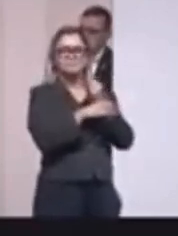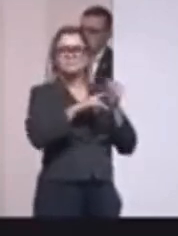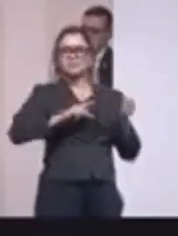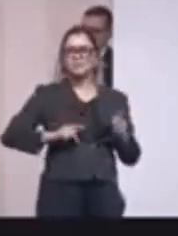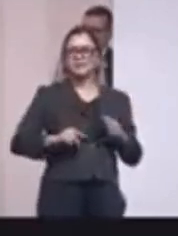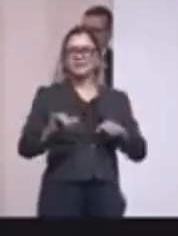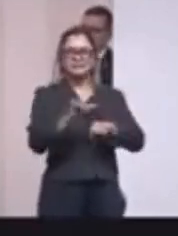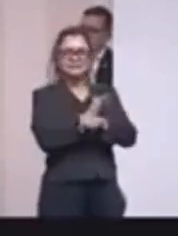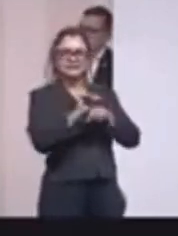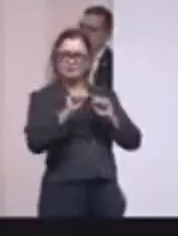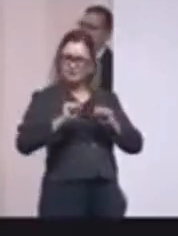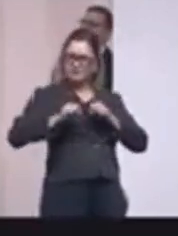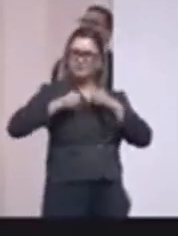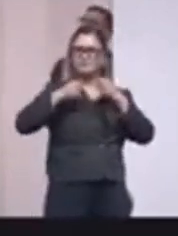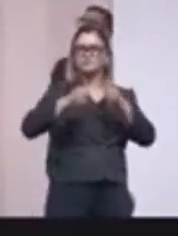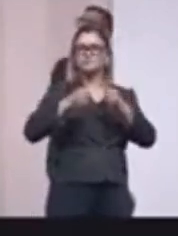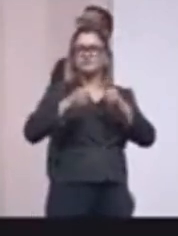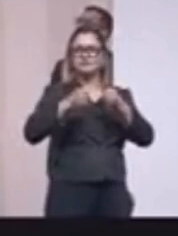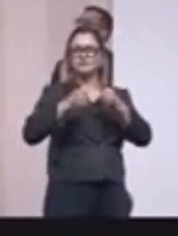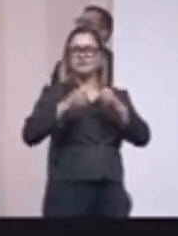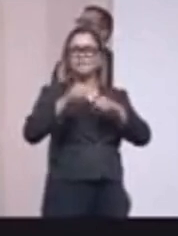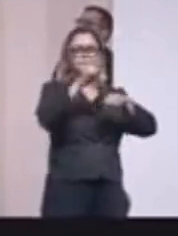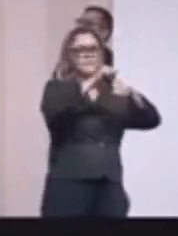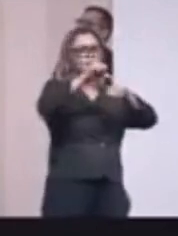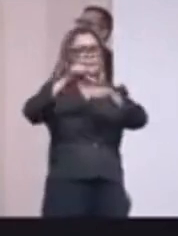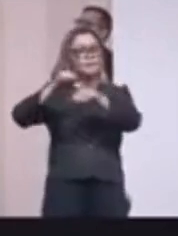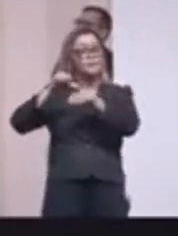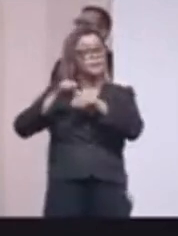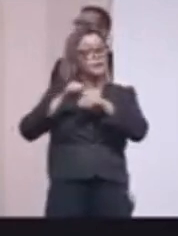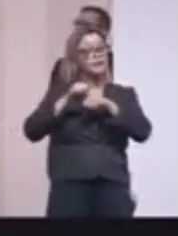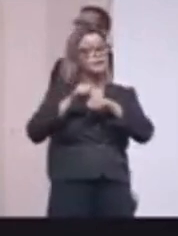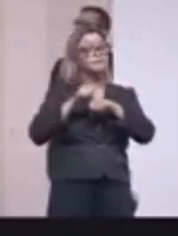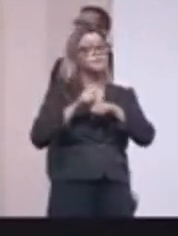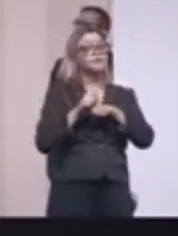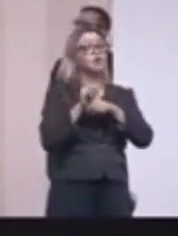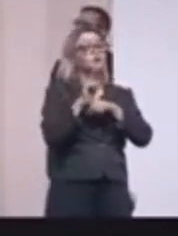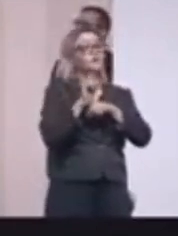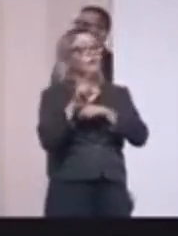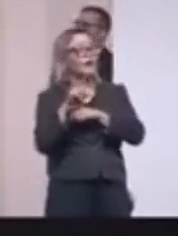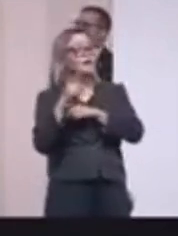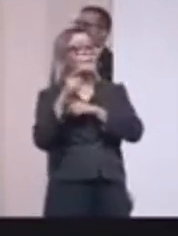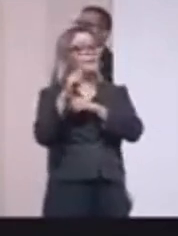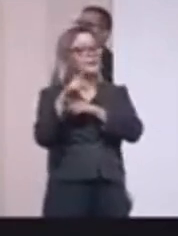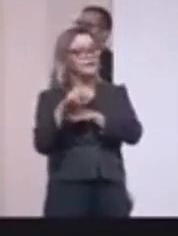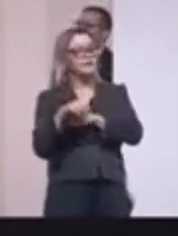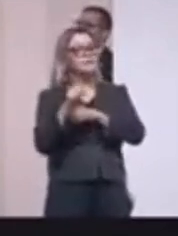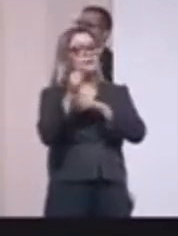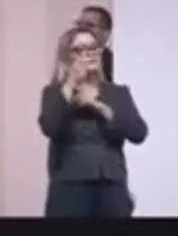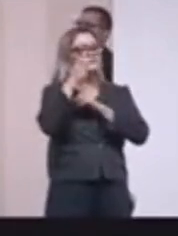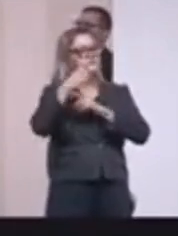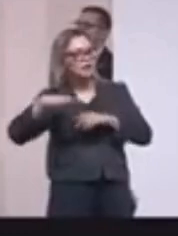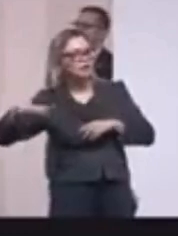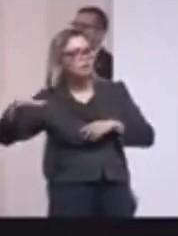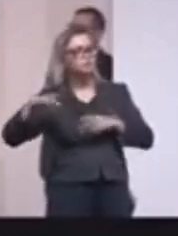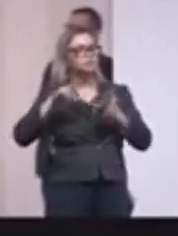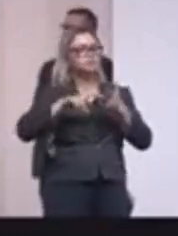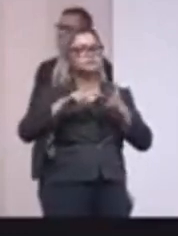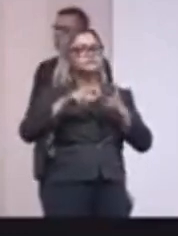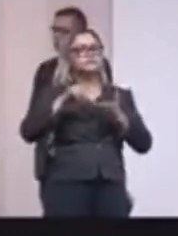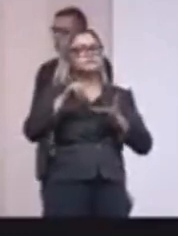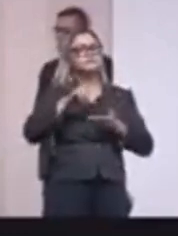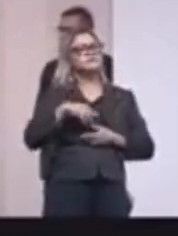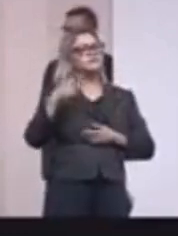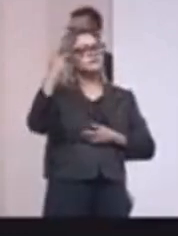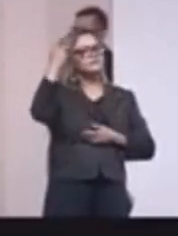na estratégia de reforçar unidades e efetivo no Vale do Paraíba, na Baixada Santista, na cidade